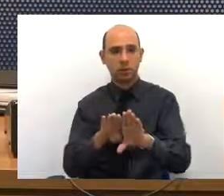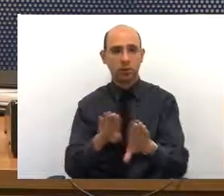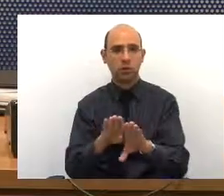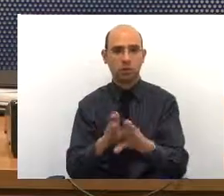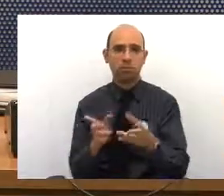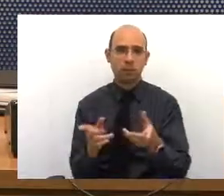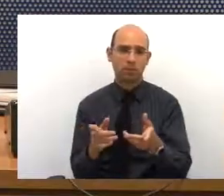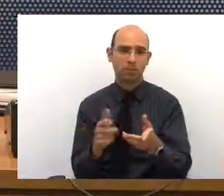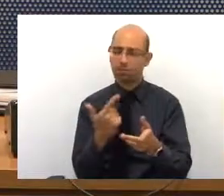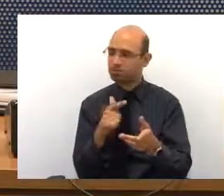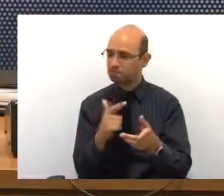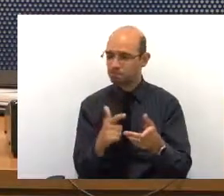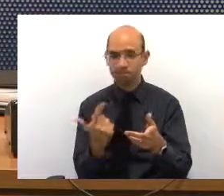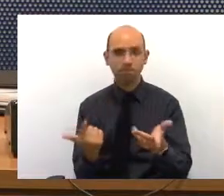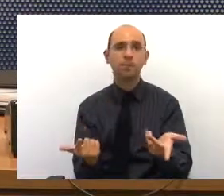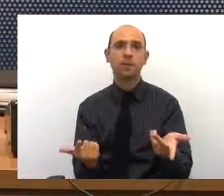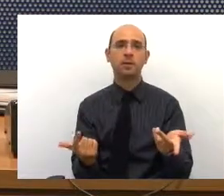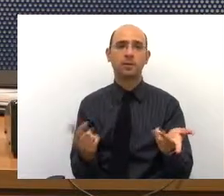Então, lá,